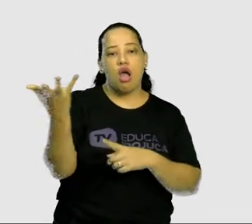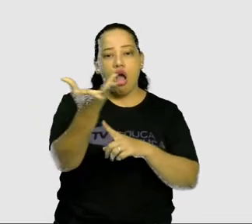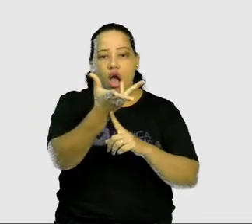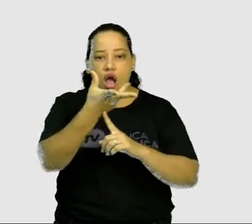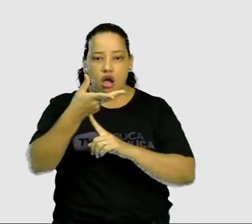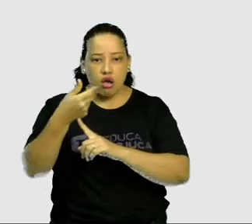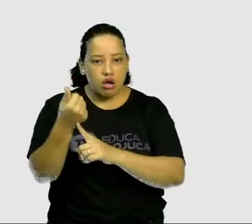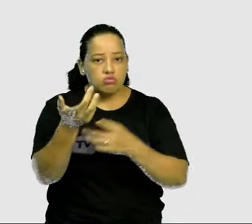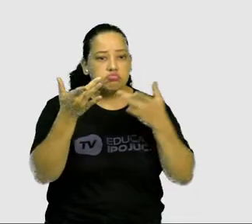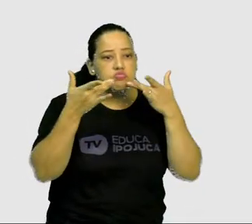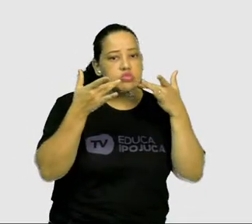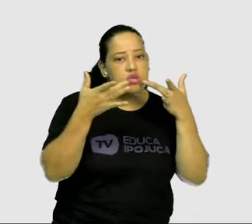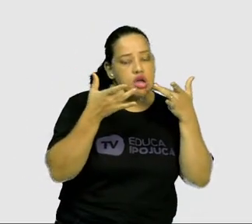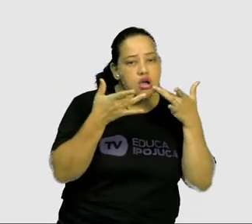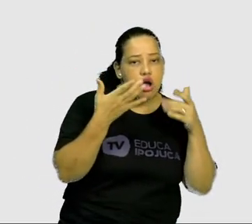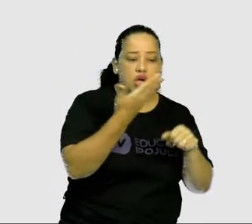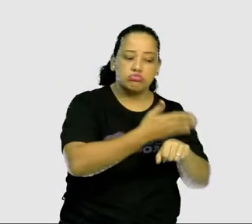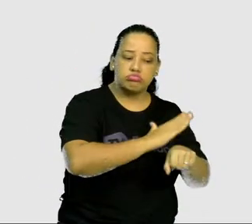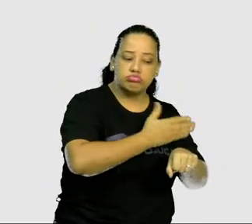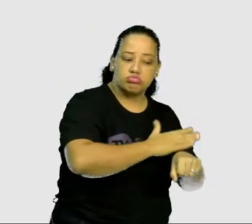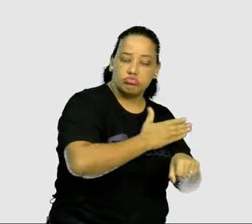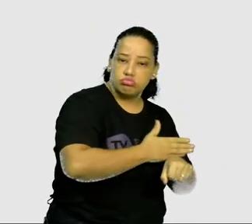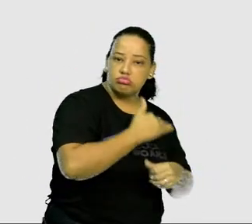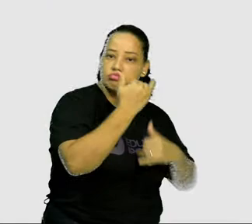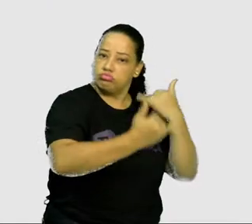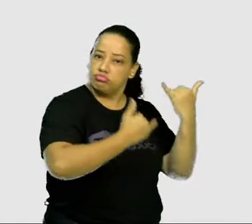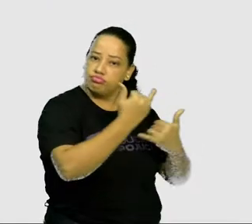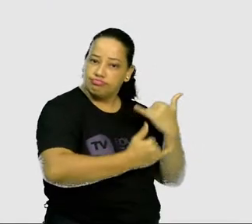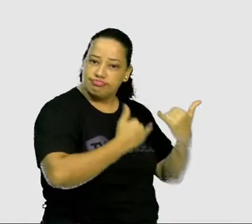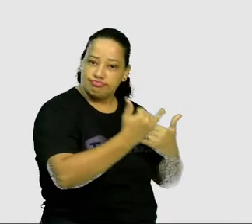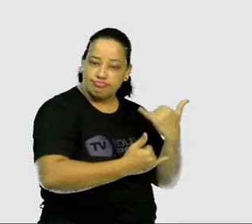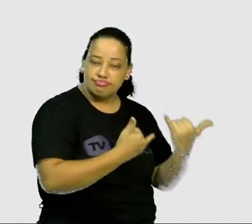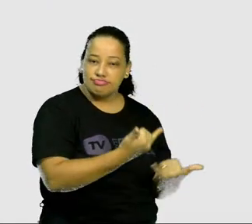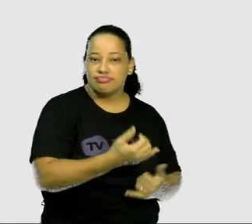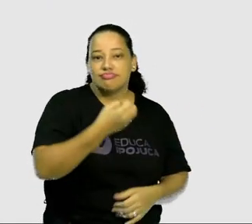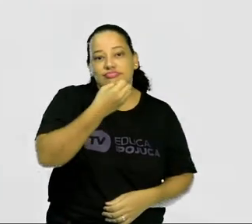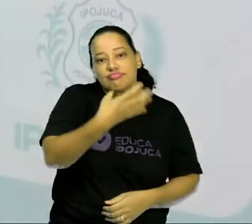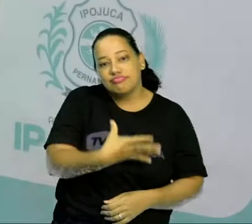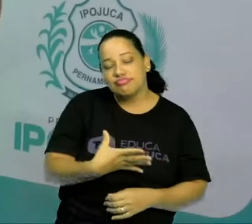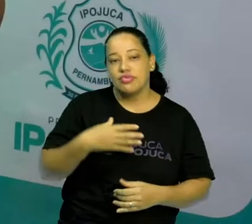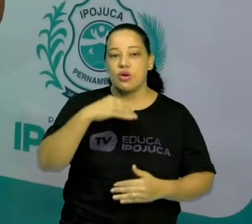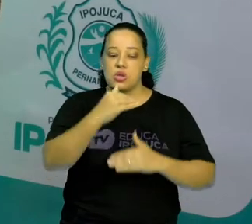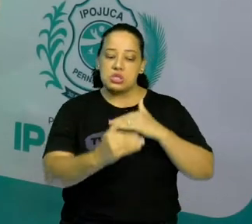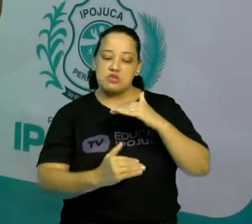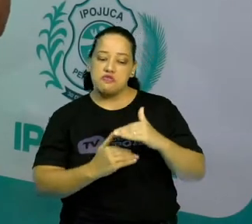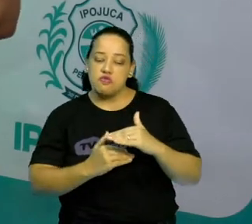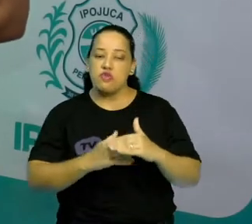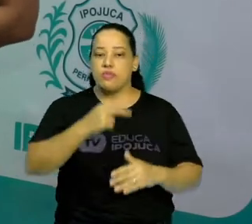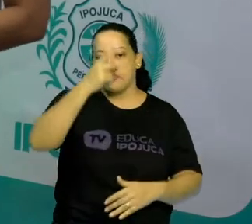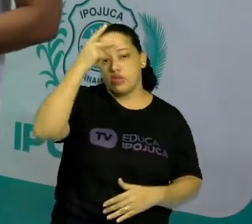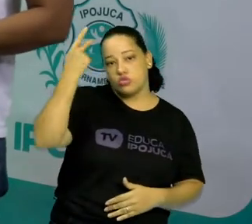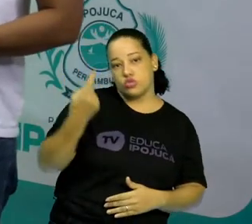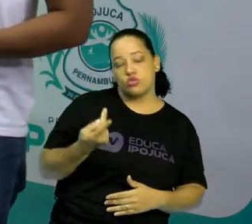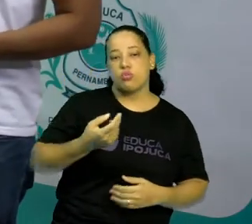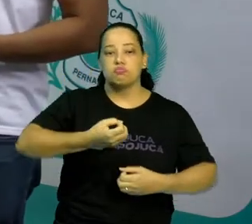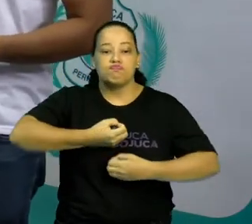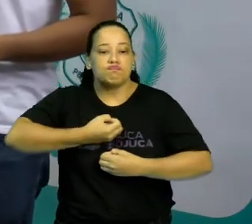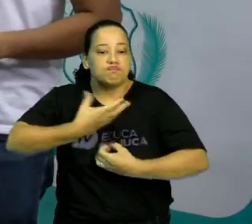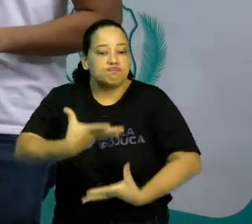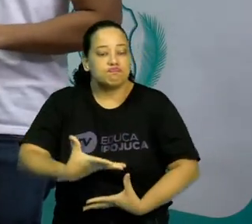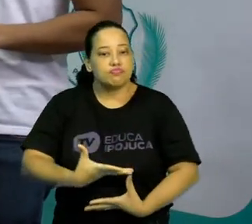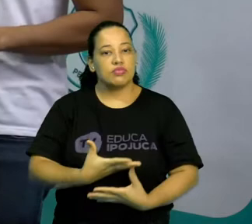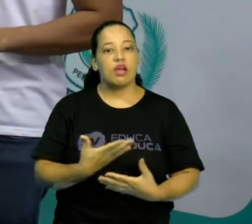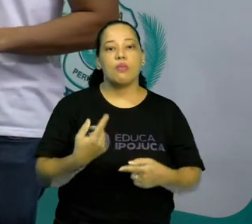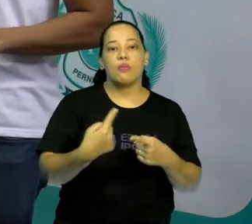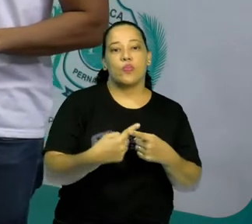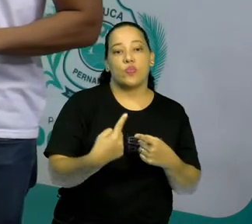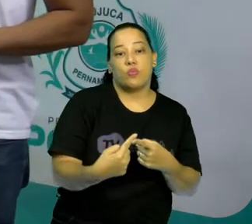prática recreativa, de uma prática lúdica, e vai propiciar um estado de desenvolvimento de espontaneidade na resolução